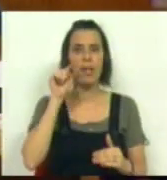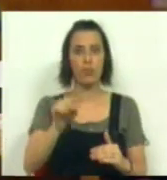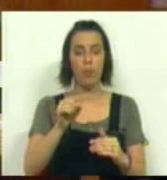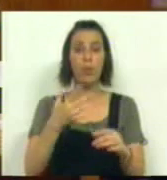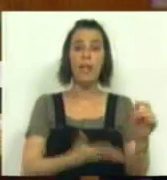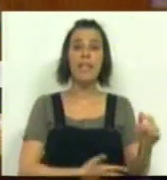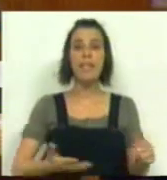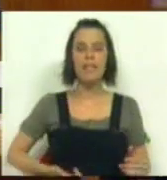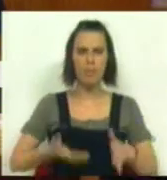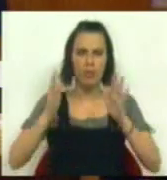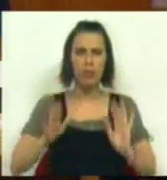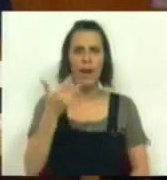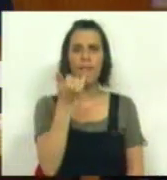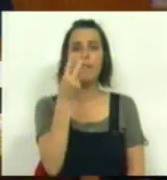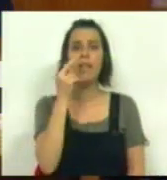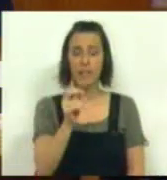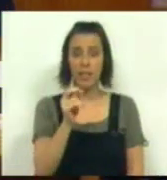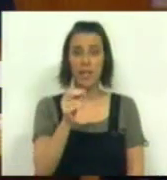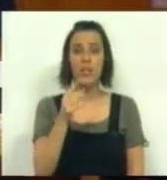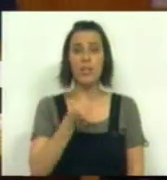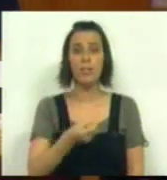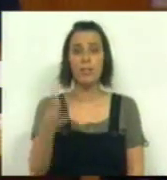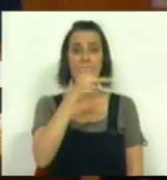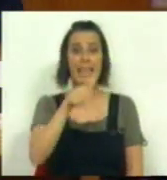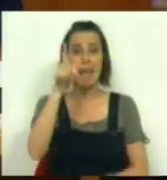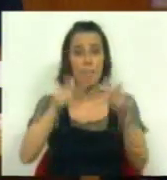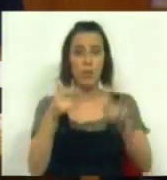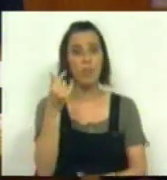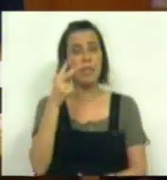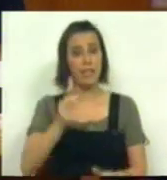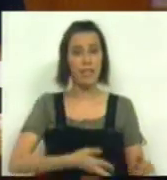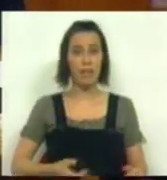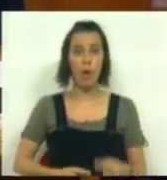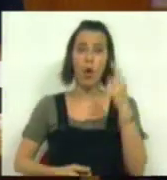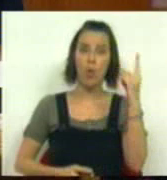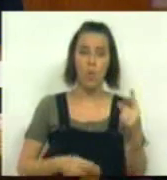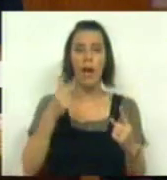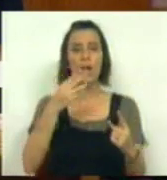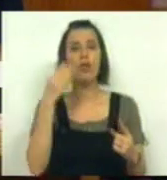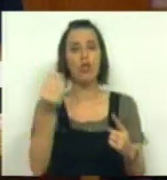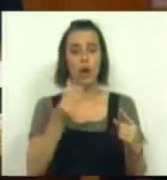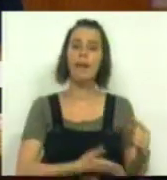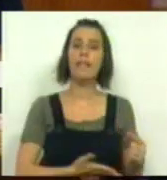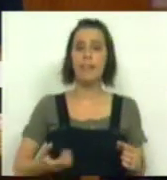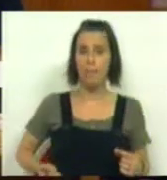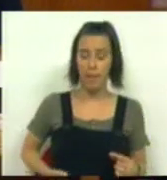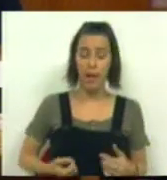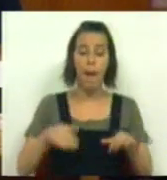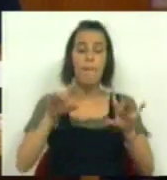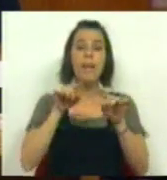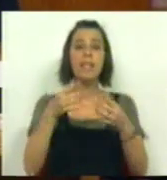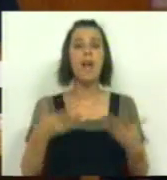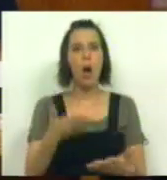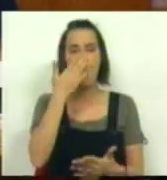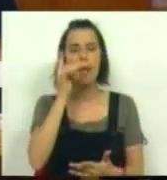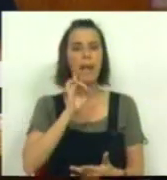o desemprego já afeta 23 em cada 100 cidadãos e 1 em cada 2 jovens está desempregado. Mas isso